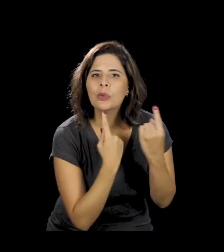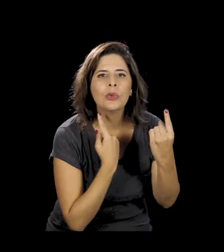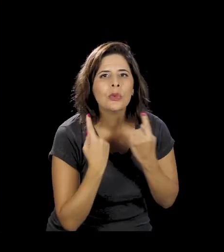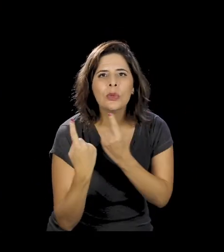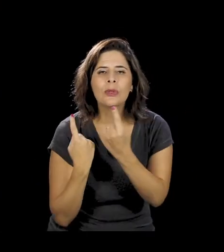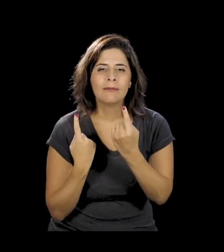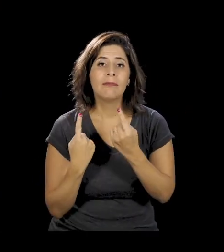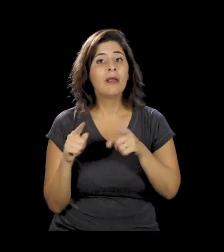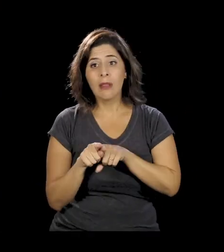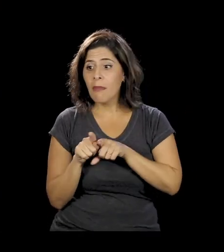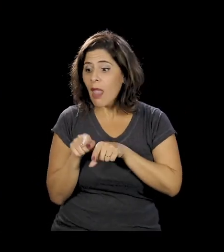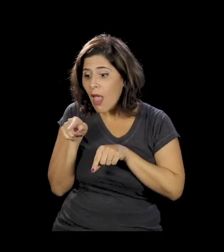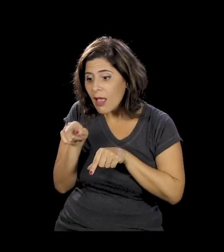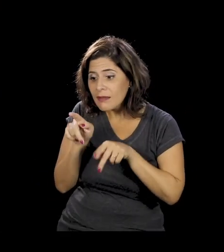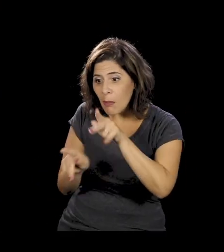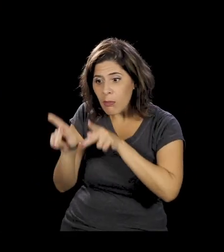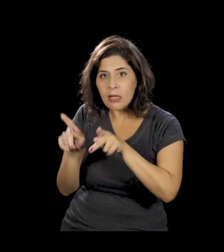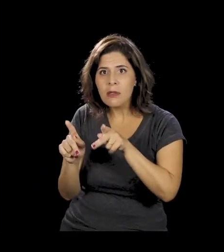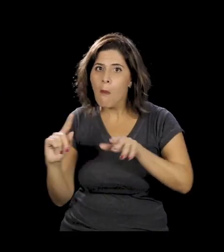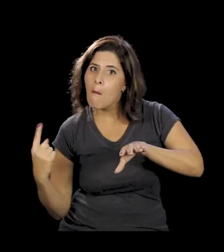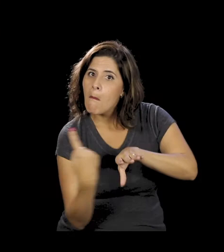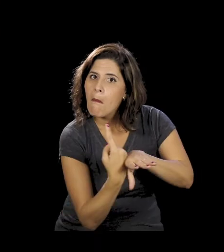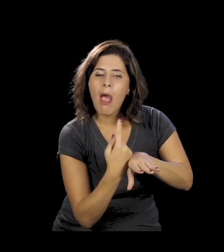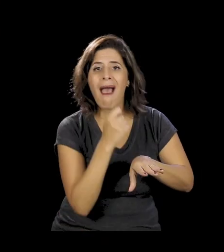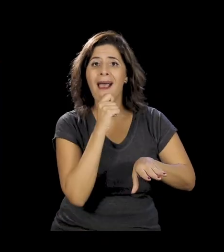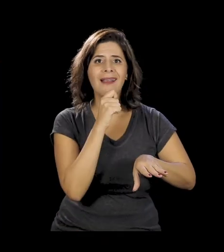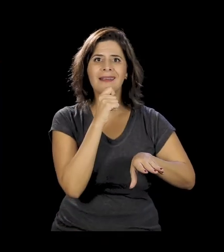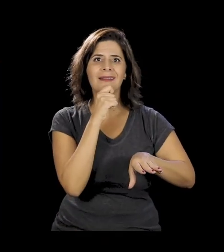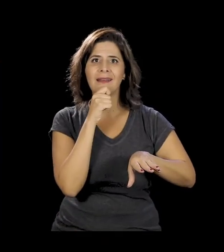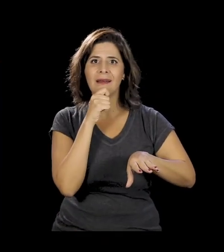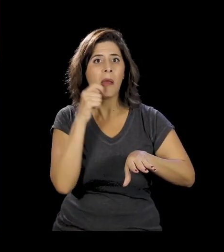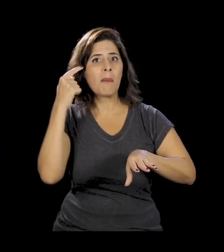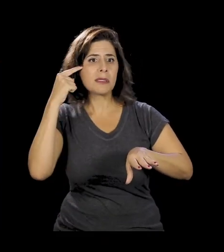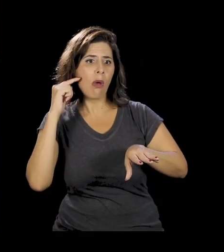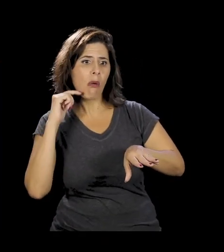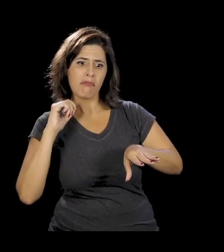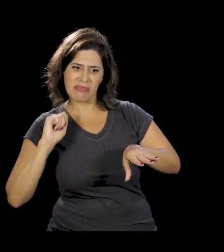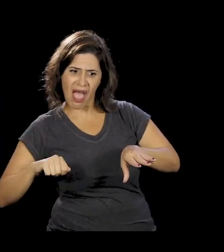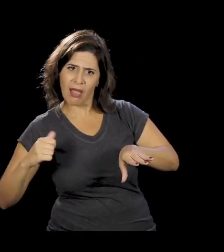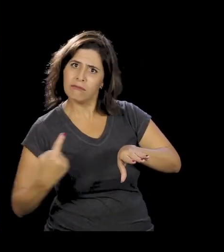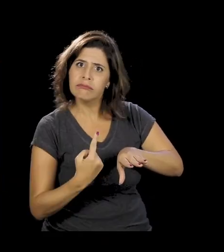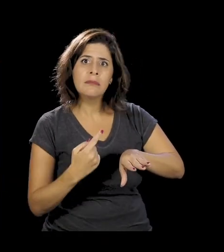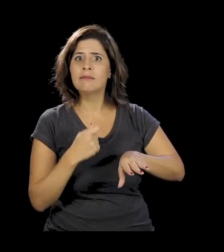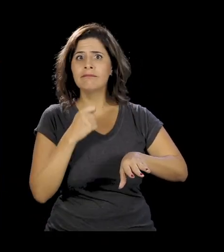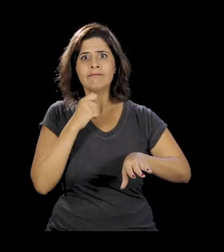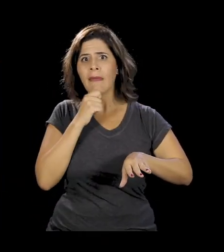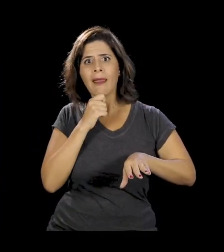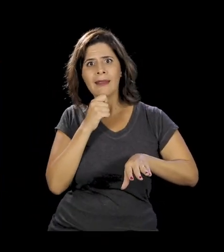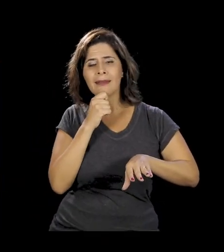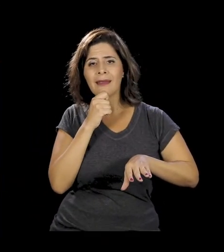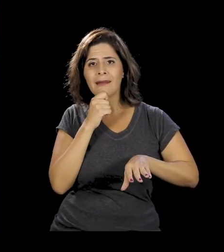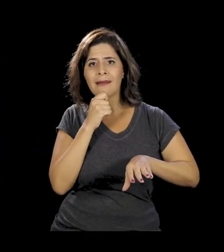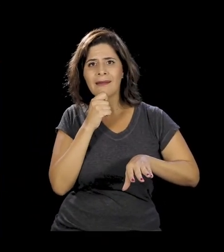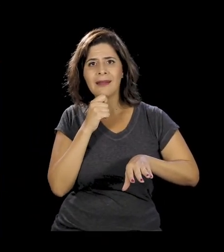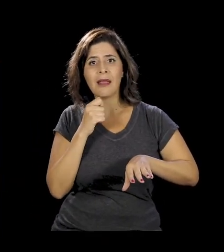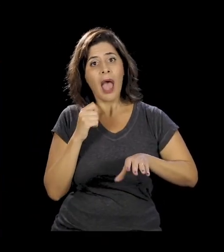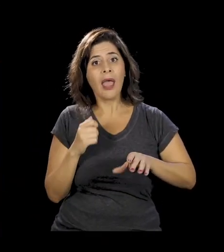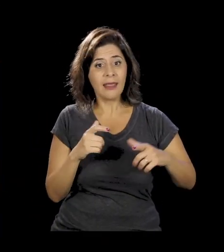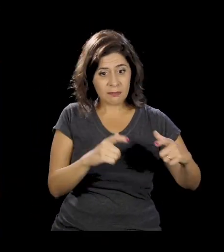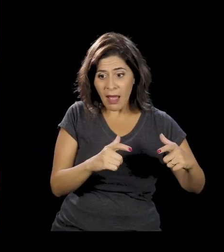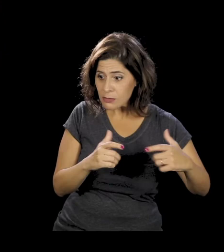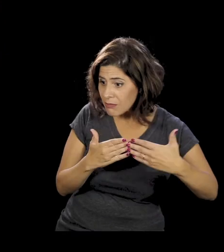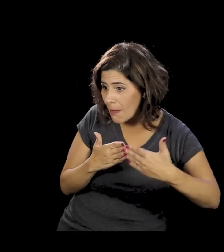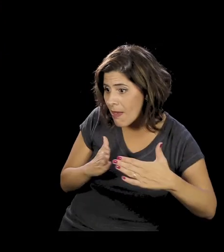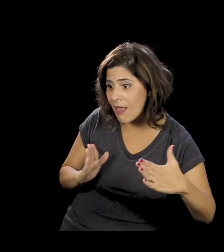população que não participou, que nunca acreditou que pudesse participar, e não se vê ocupando esse espaço. Então, quando a gente começa a dizer, não, esse espaço,